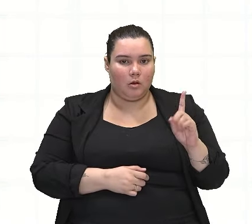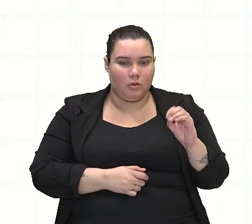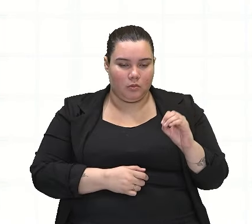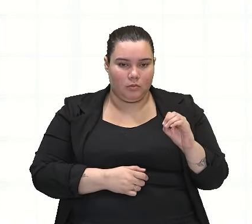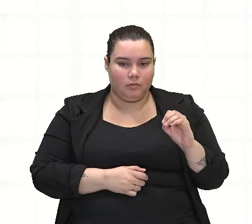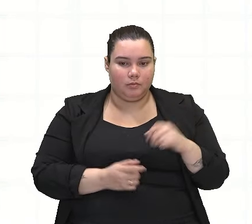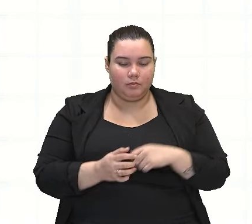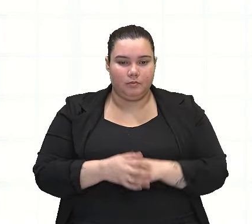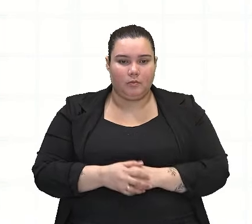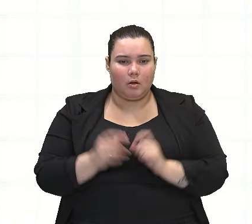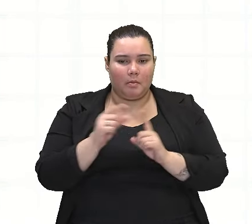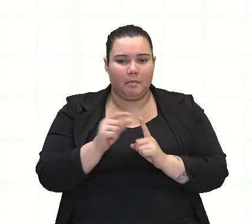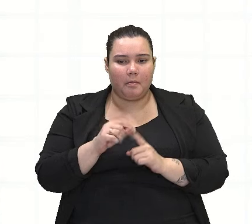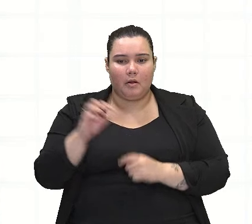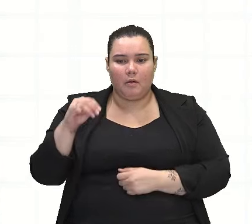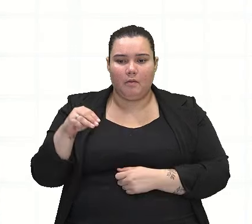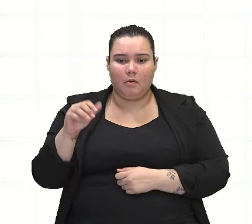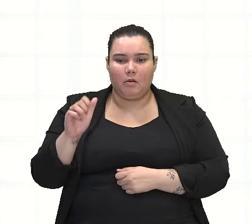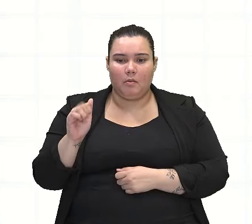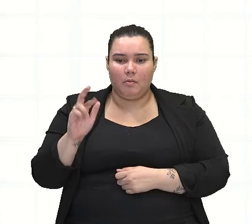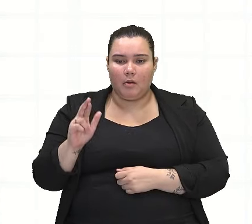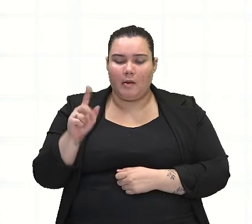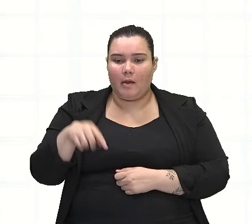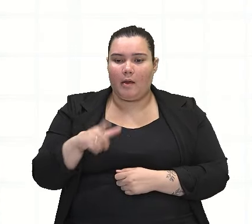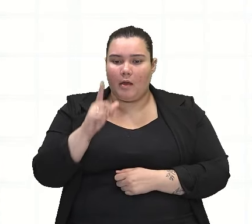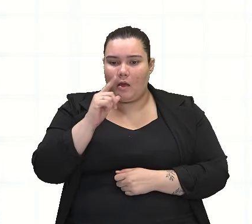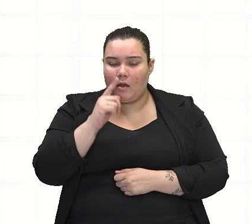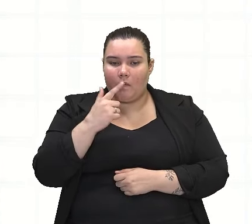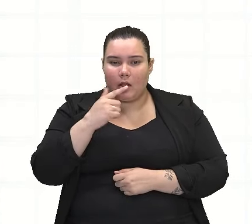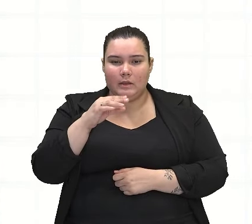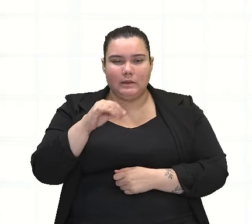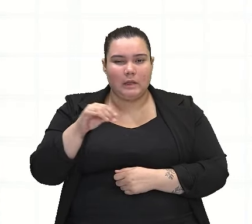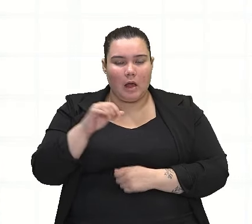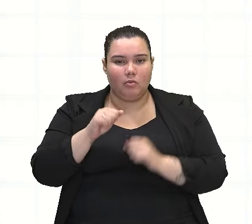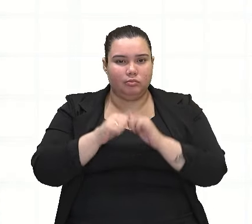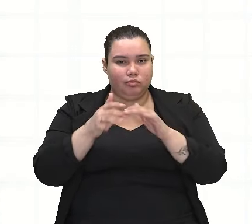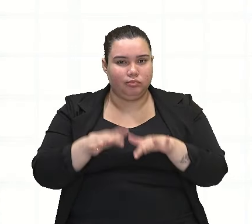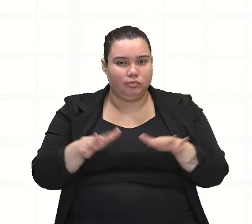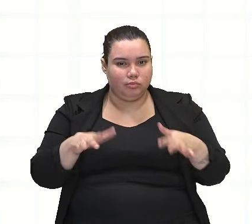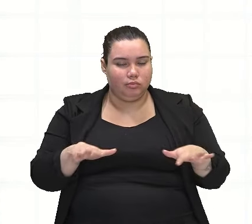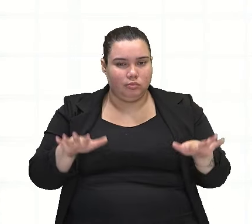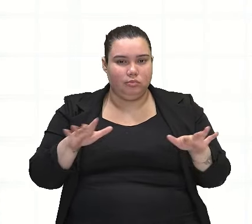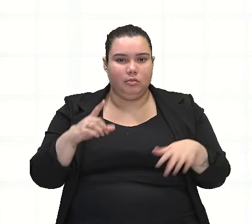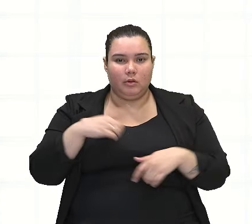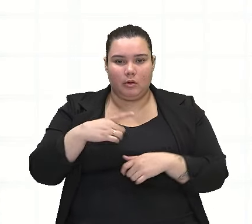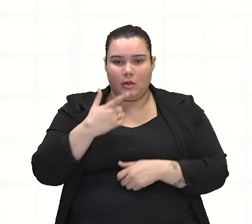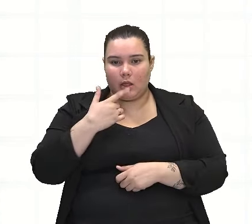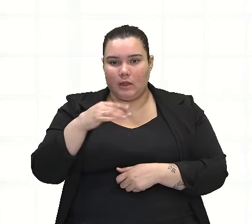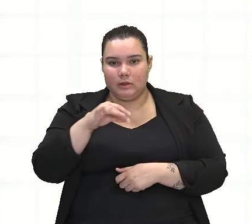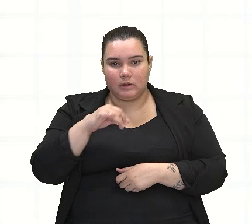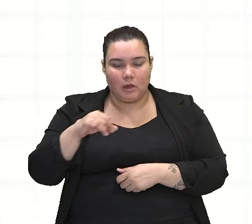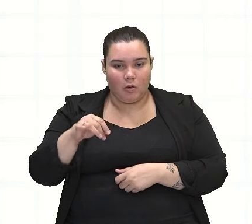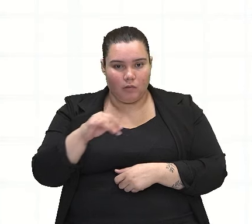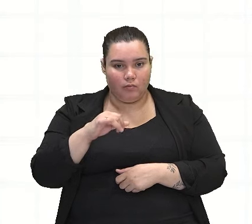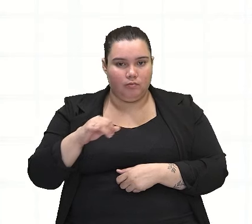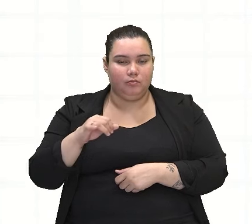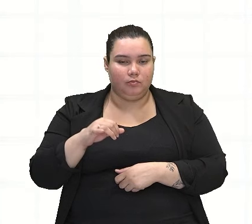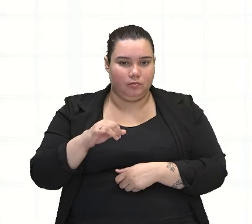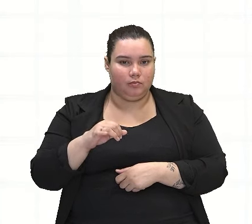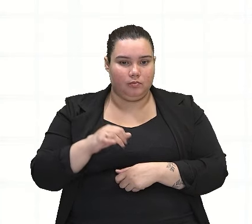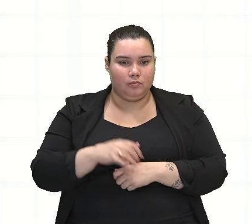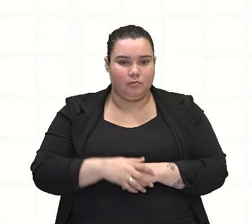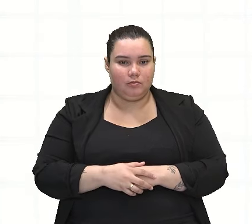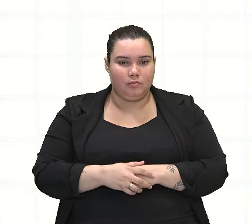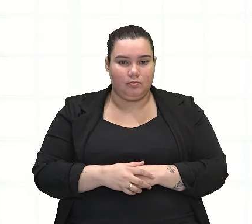mar, certo? É água salgada, é um oceano em que você vai ter ali a água com bastante sal.